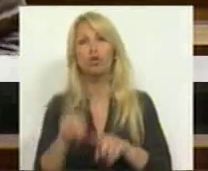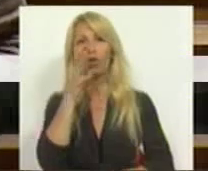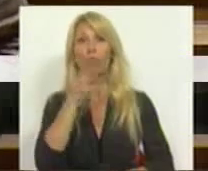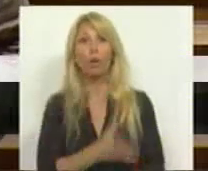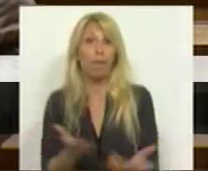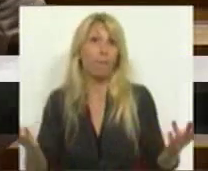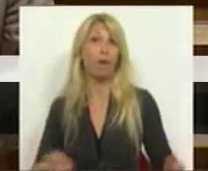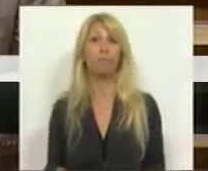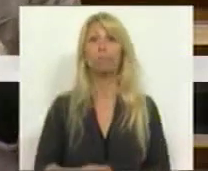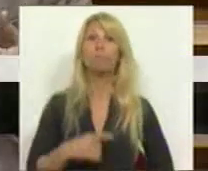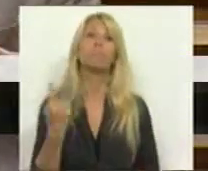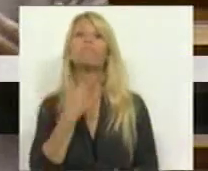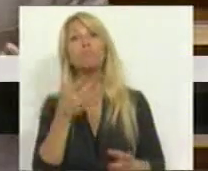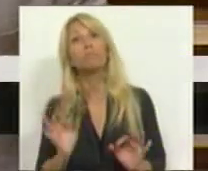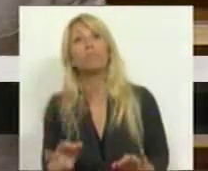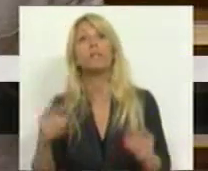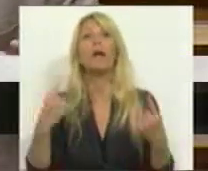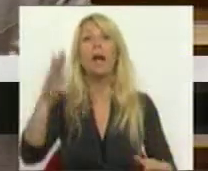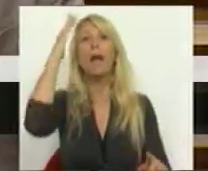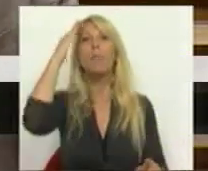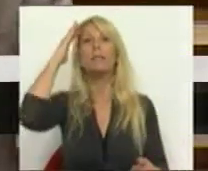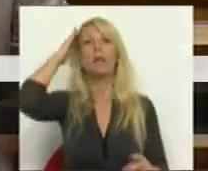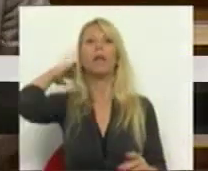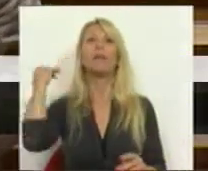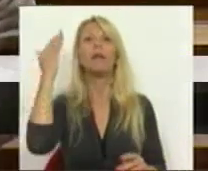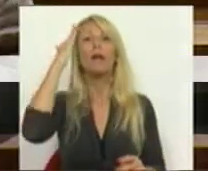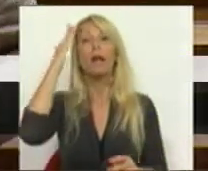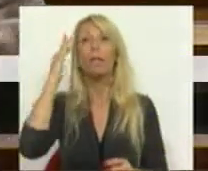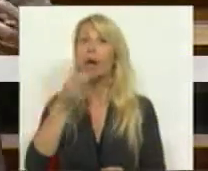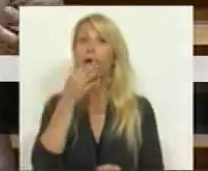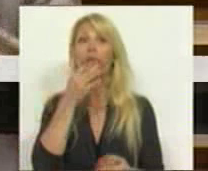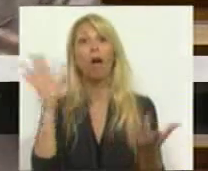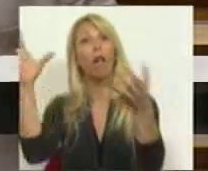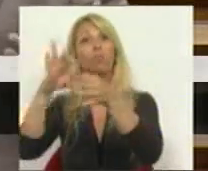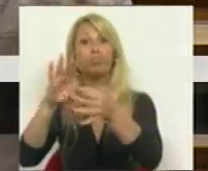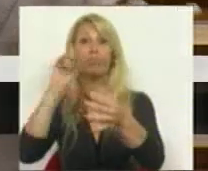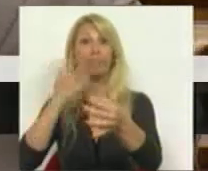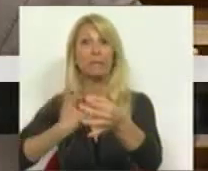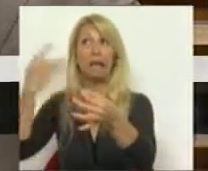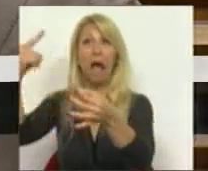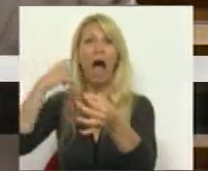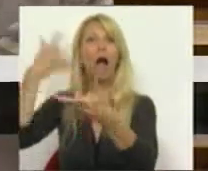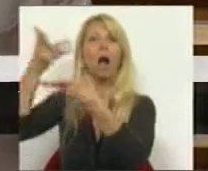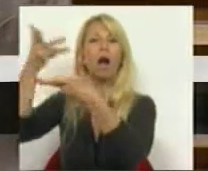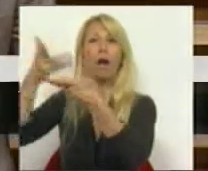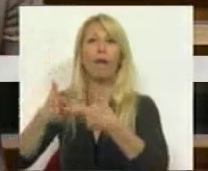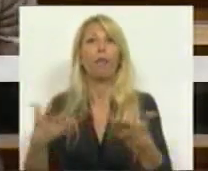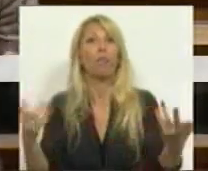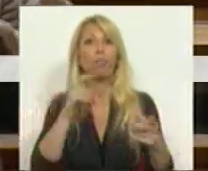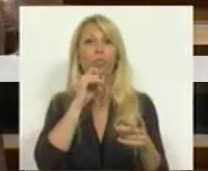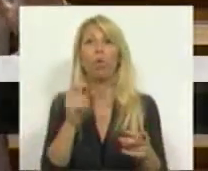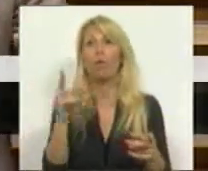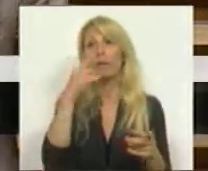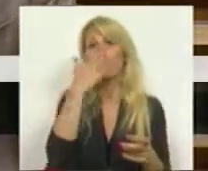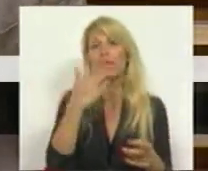nós temos de ter uma capacidade de falar com os criadores. Uma reestruturação seria a saída da zona euro, não nos levariam a